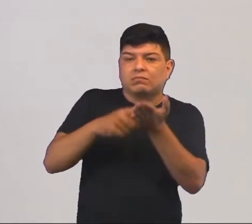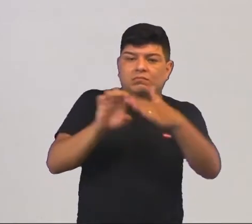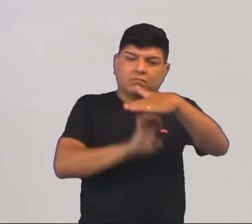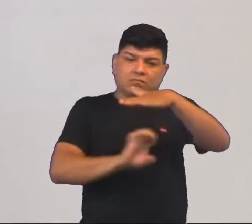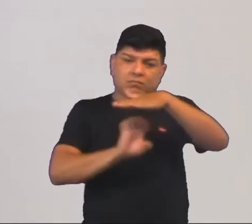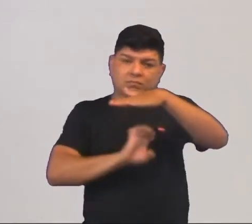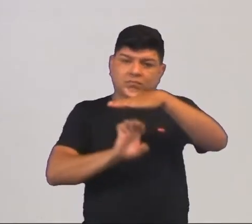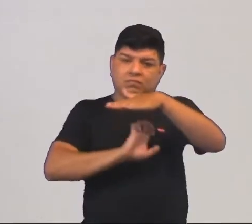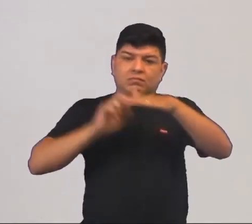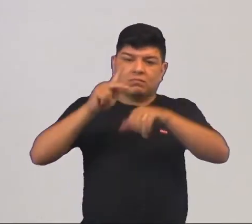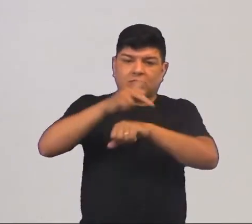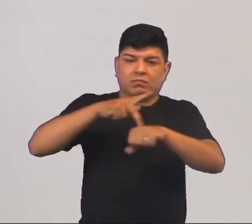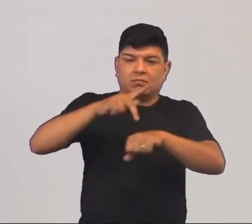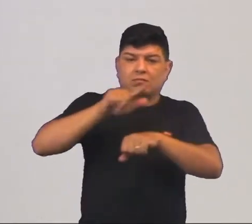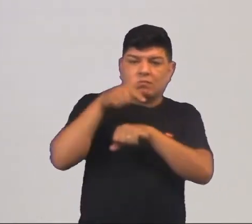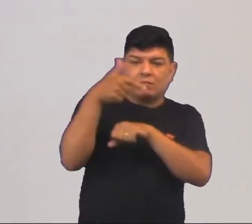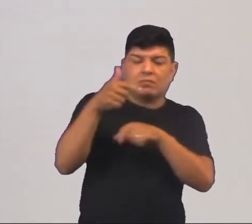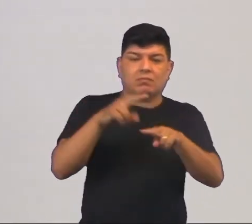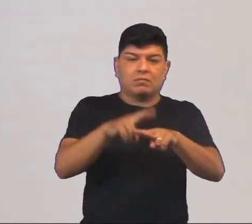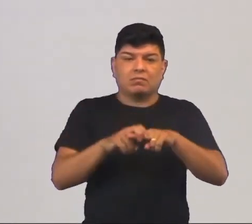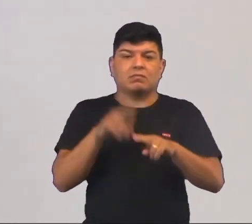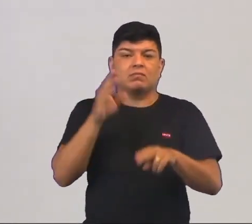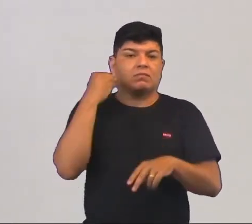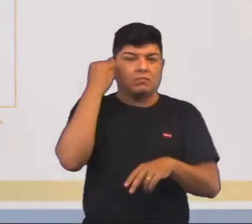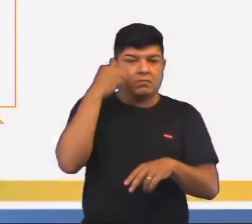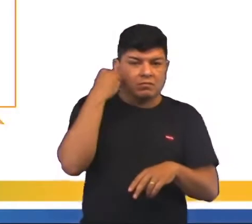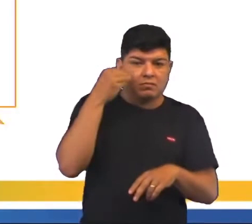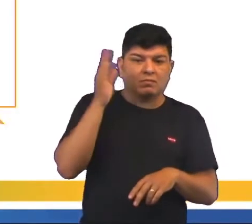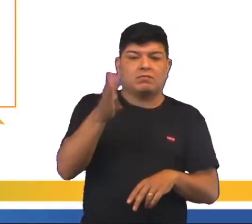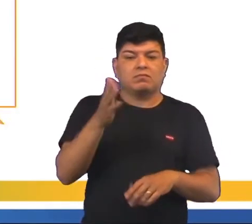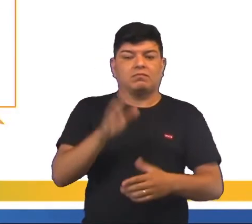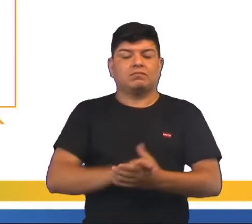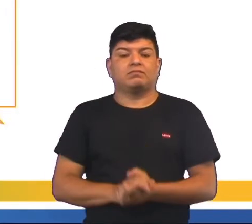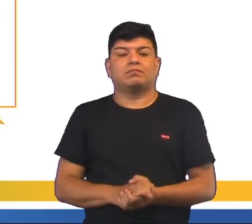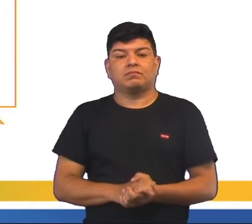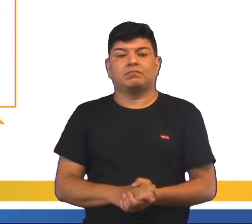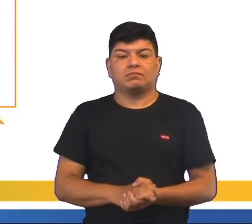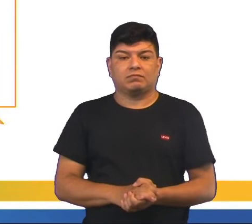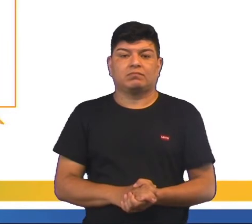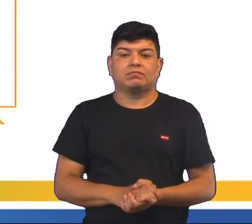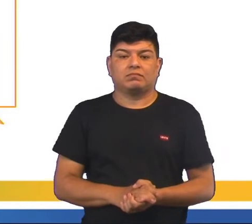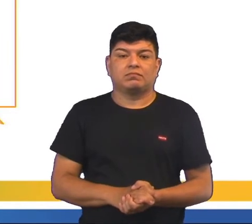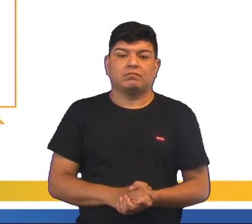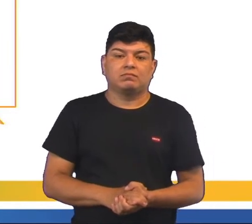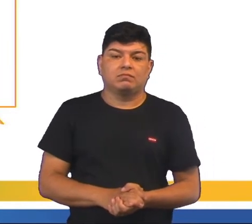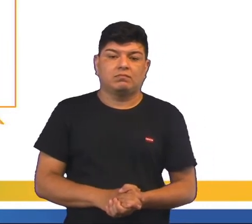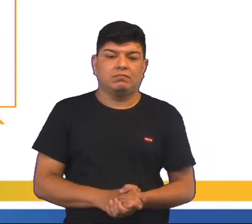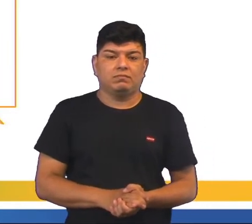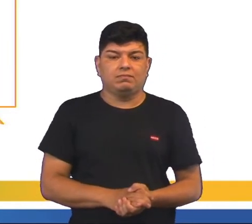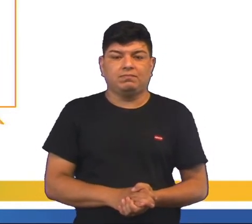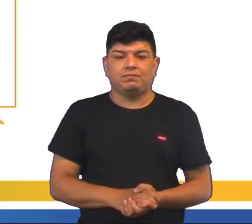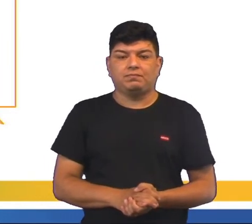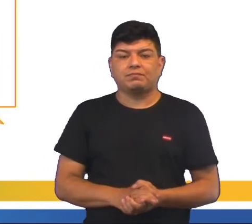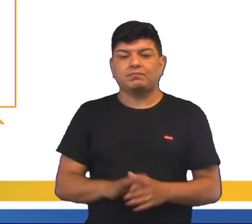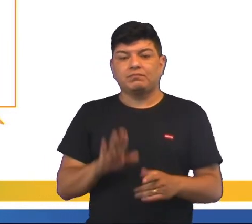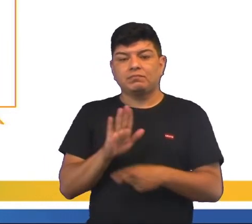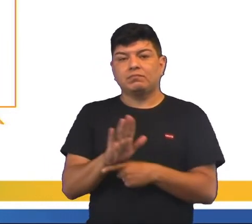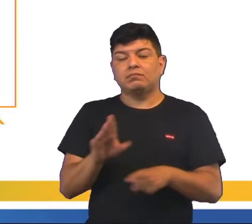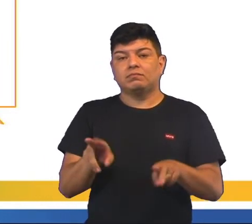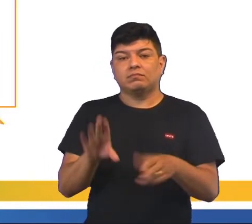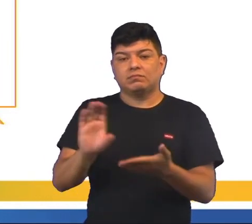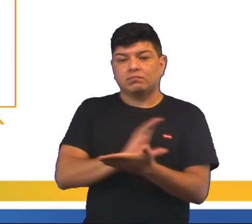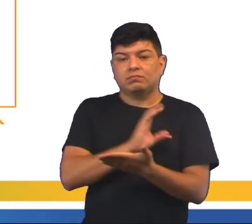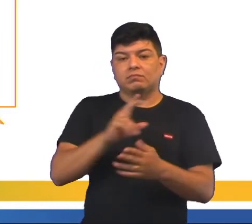empresas internacionais que já têm experiência nesse ramo. Então, esse beneficiamento